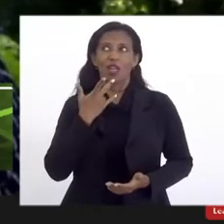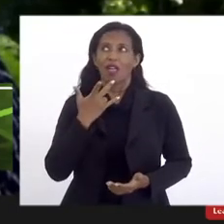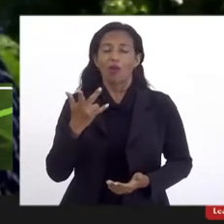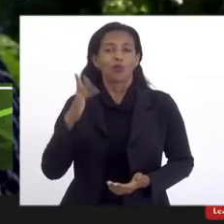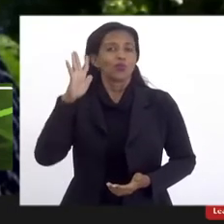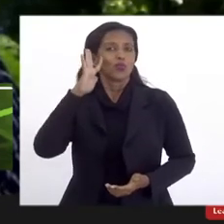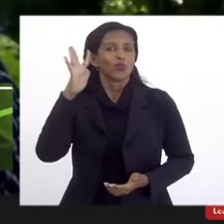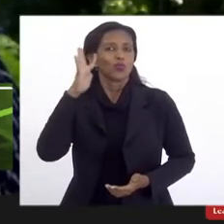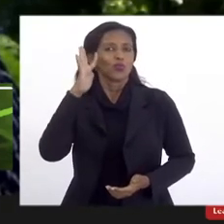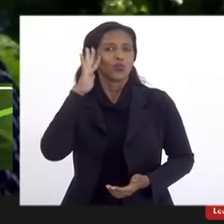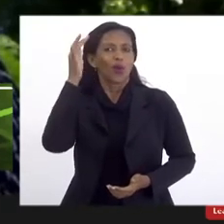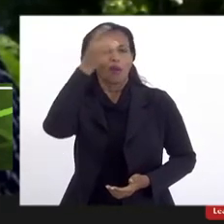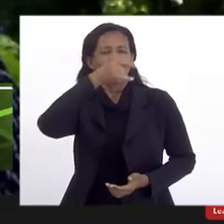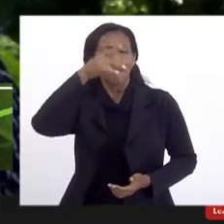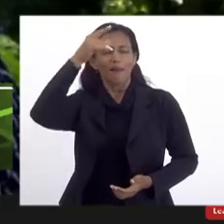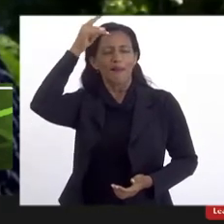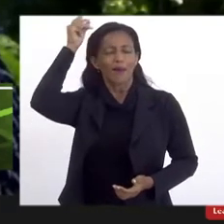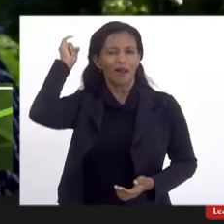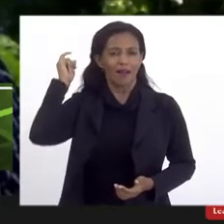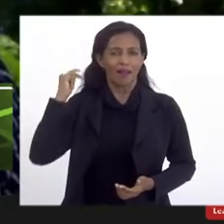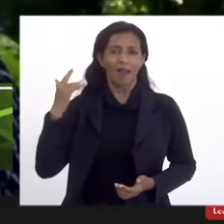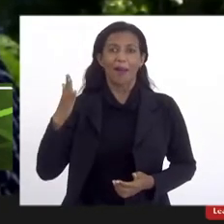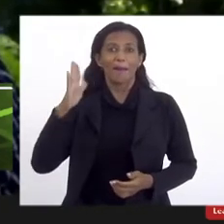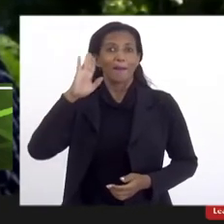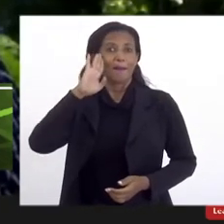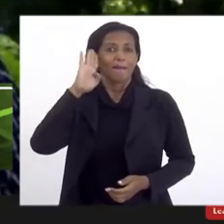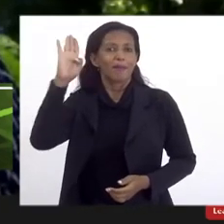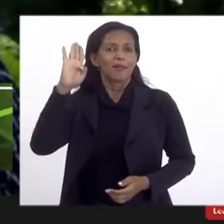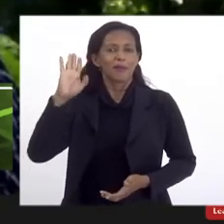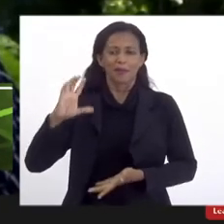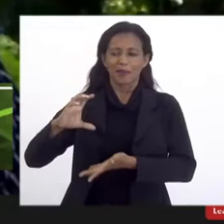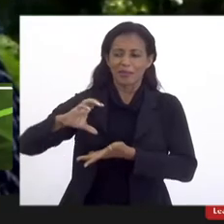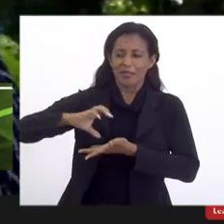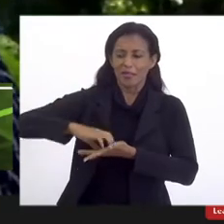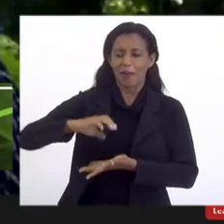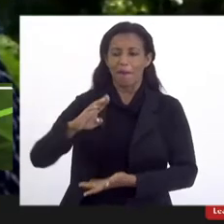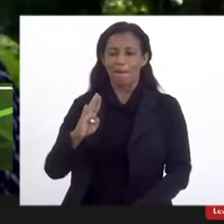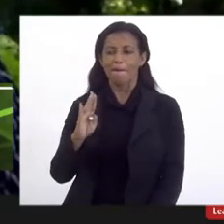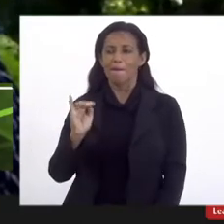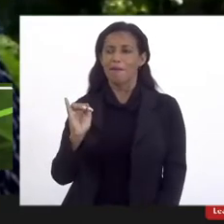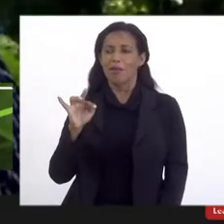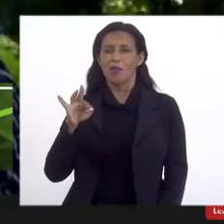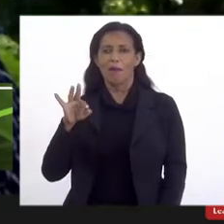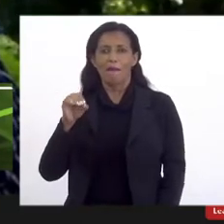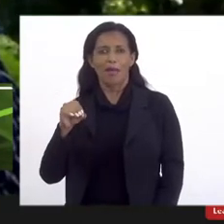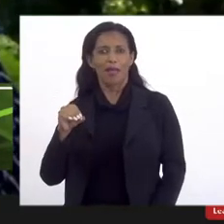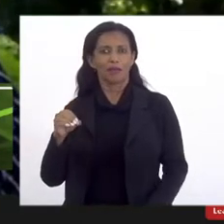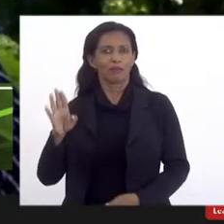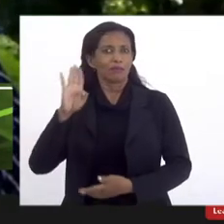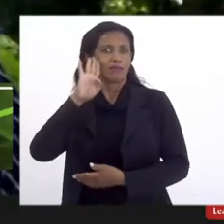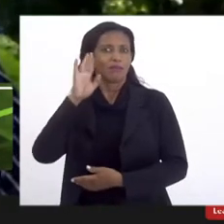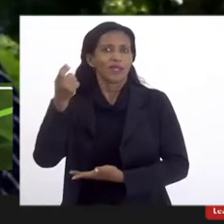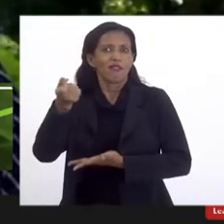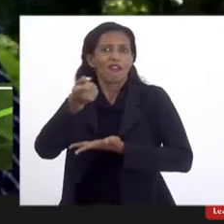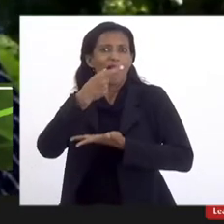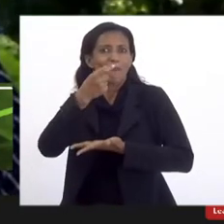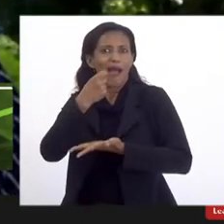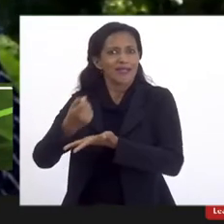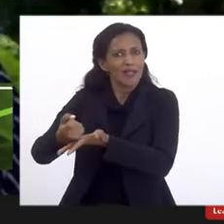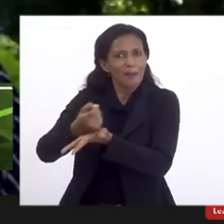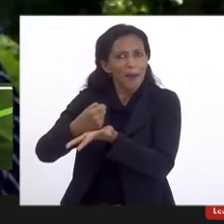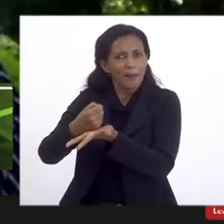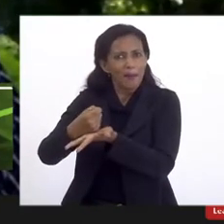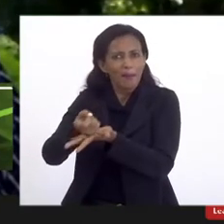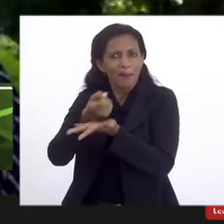antigo da universidade, principalmente do centro biomédico, de ter um curso de farmácia. Então, a realização desse sonho da